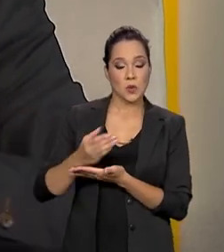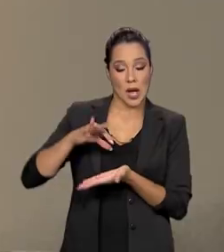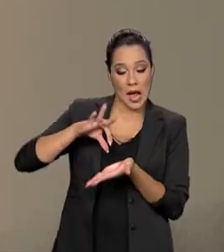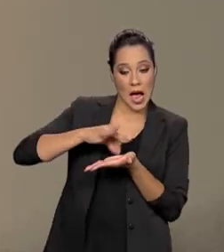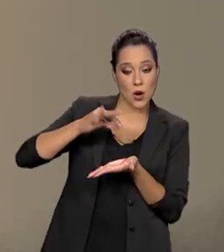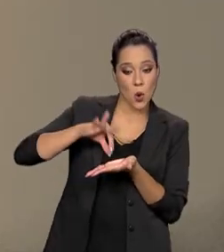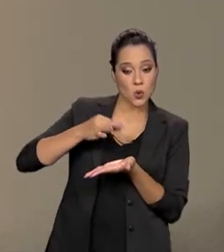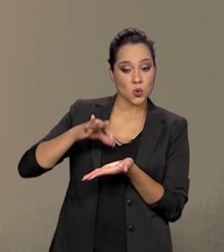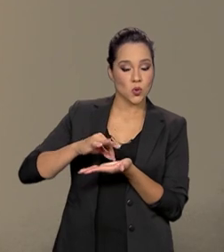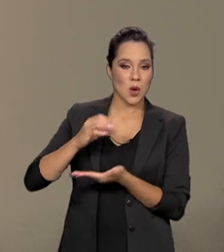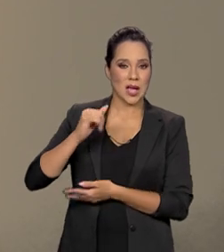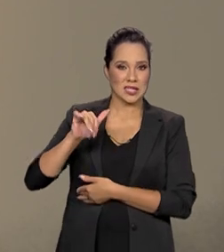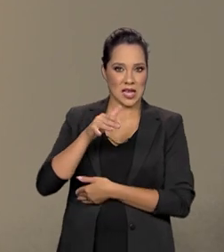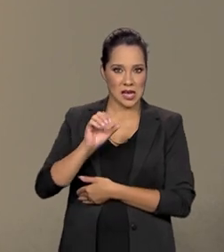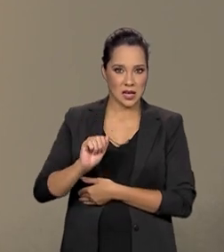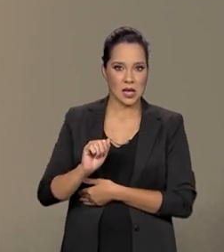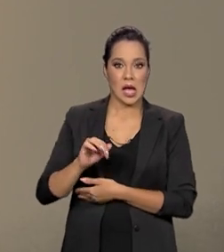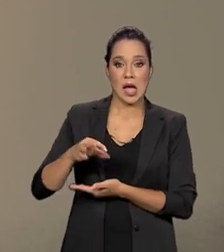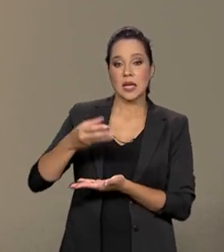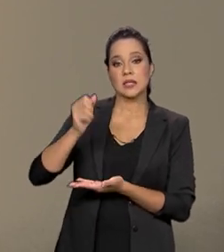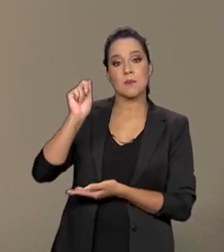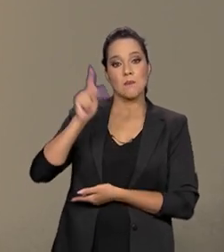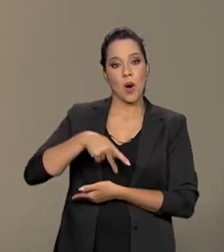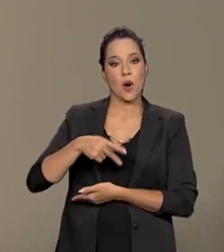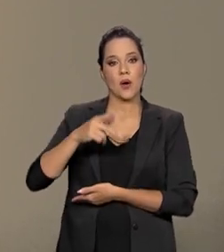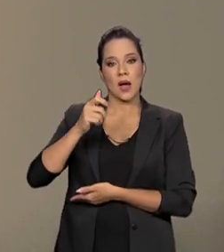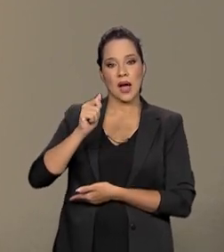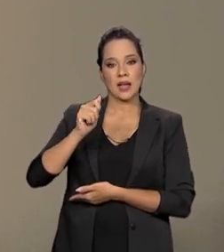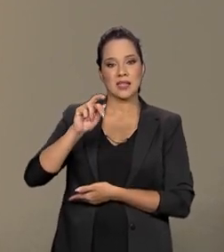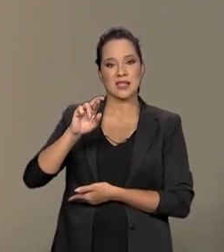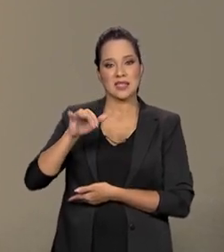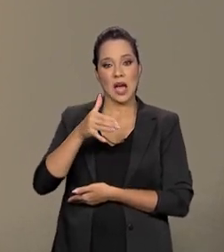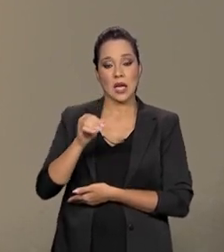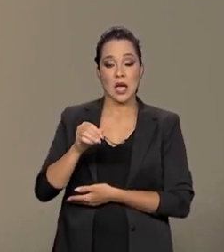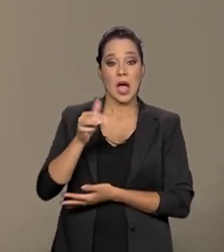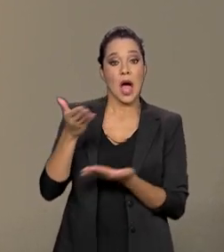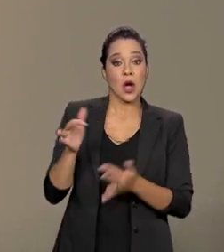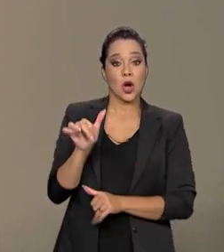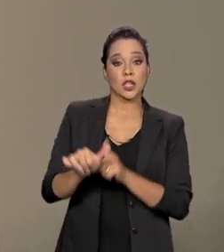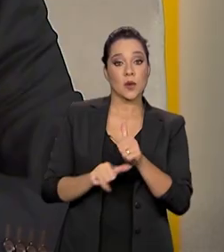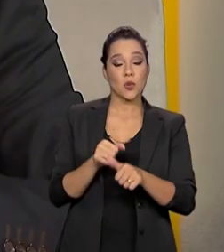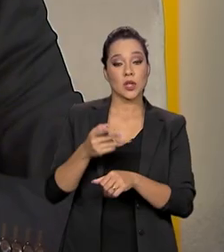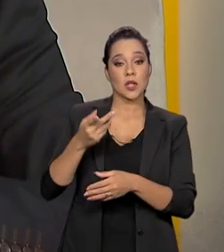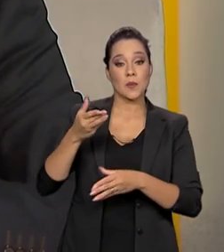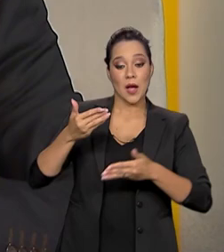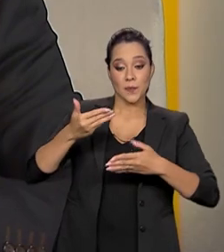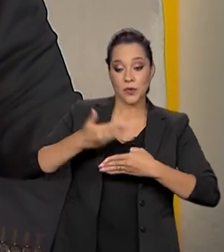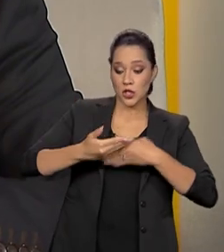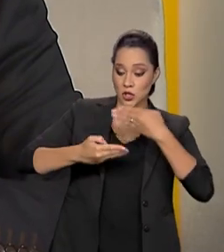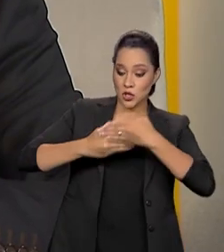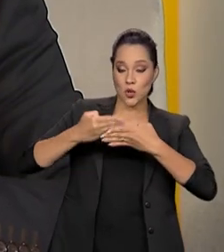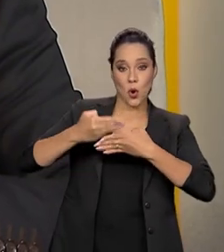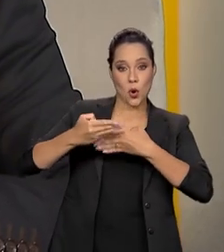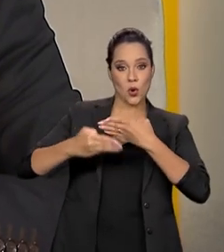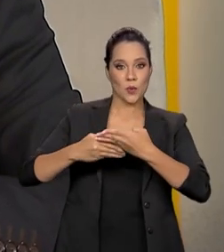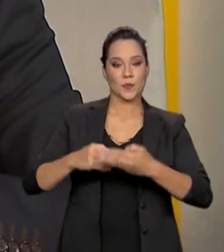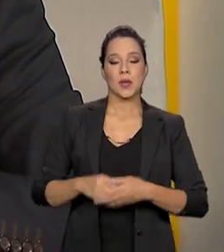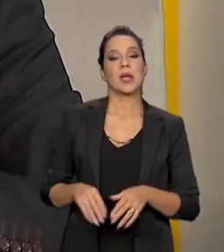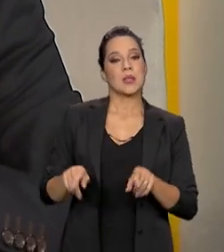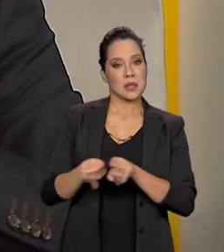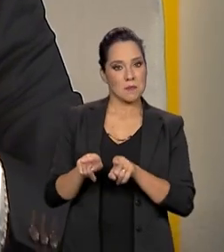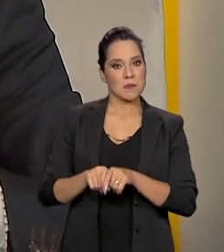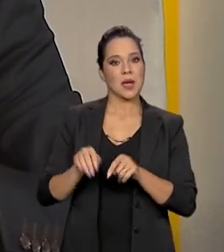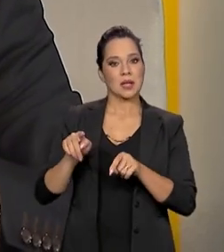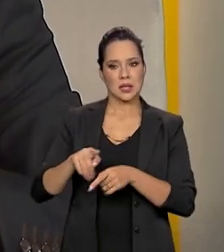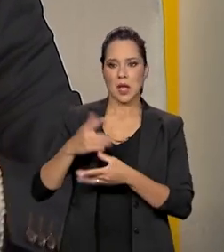açaí, só para dar um exemplo. Esse pó do açaí está virando tijolo e a extração do caroço do açaí também